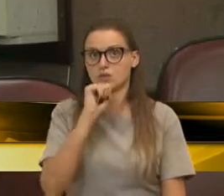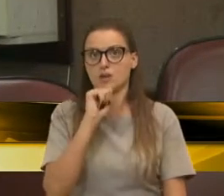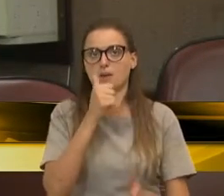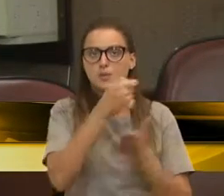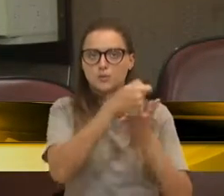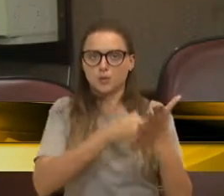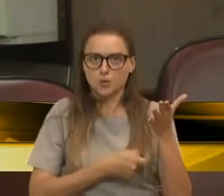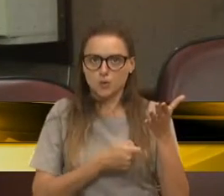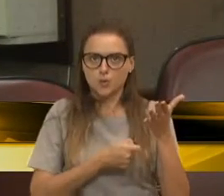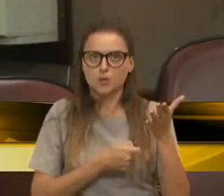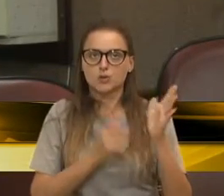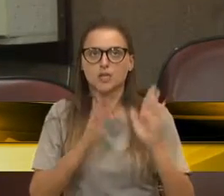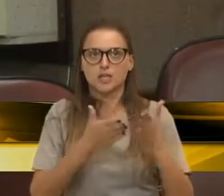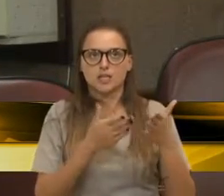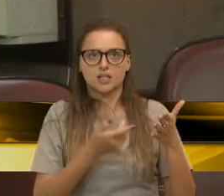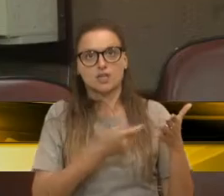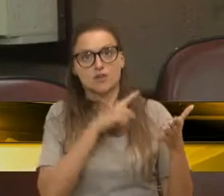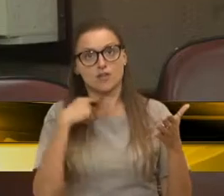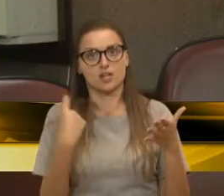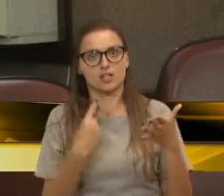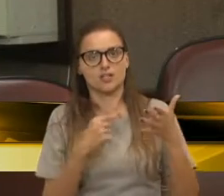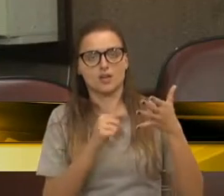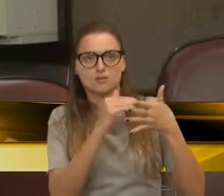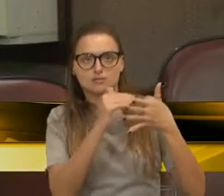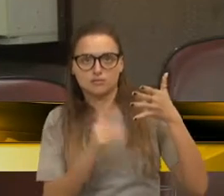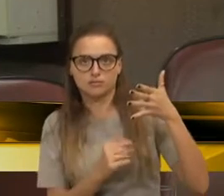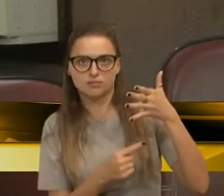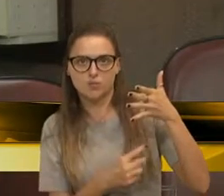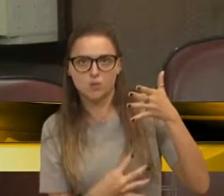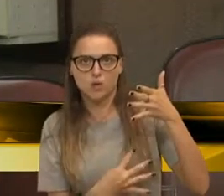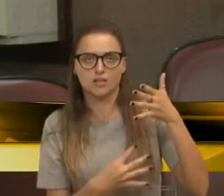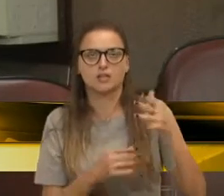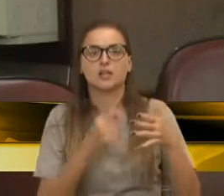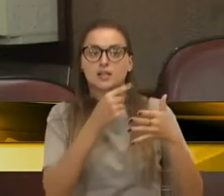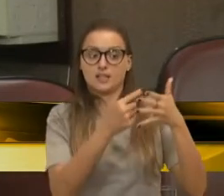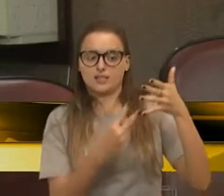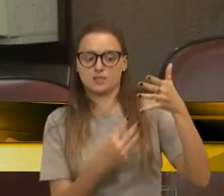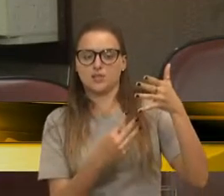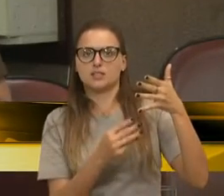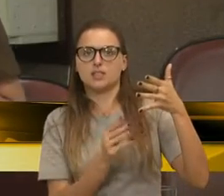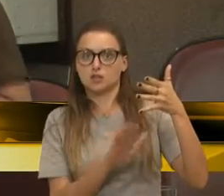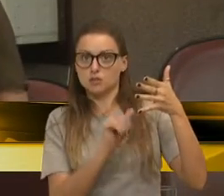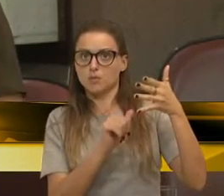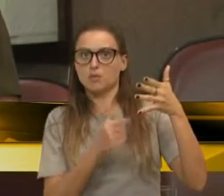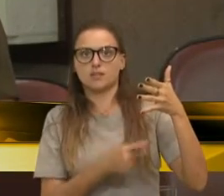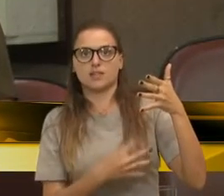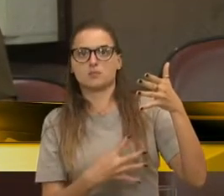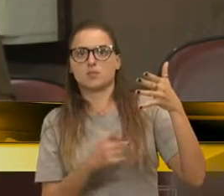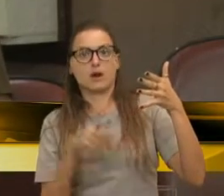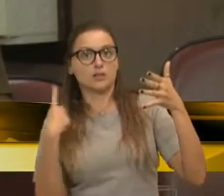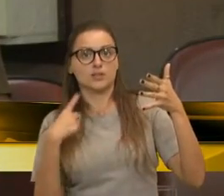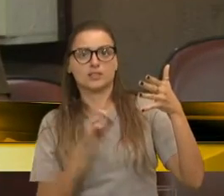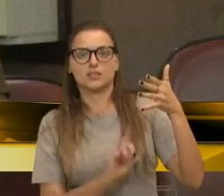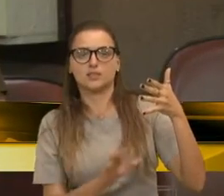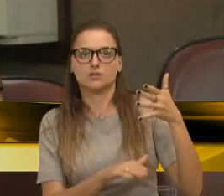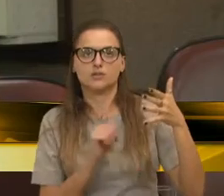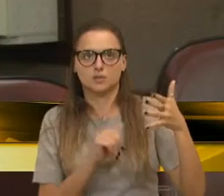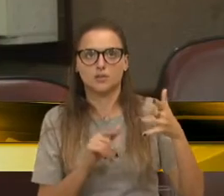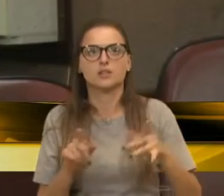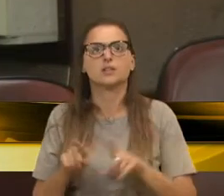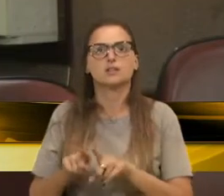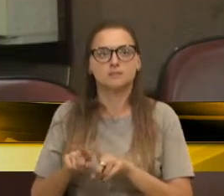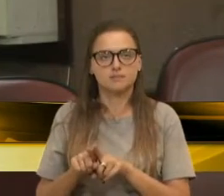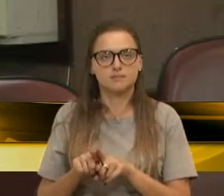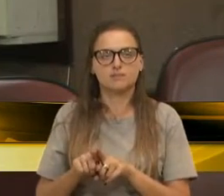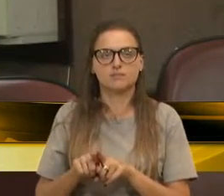concurso que estava para se vencer. Não foi chamada. Chamaram até o 13º, daí cancelaram o concurso. Fizeram um novo concurso que está em fase de